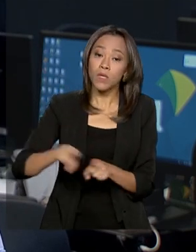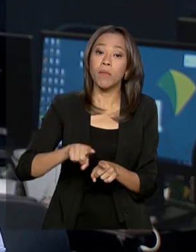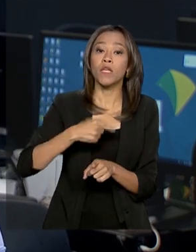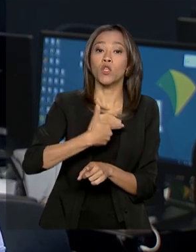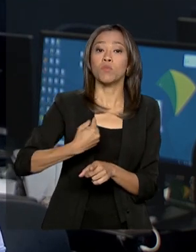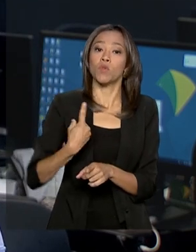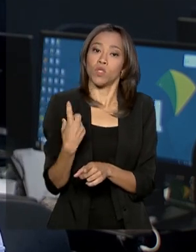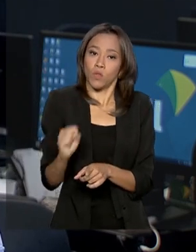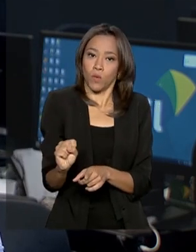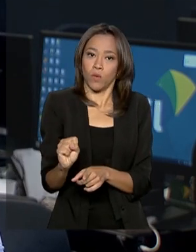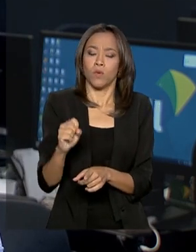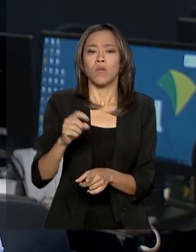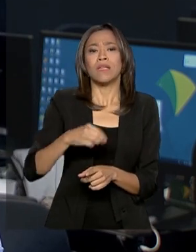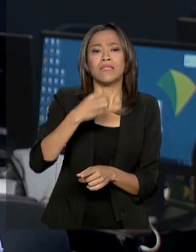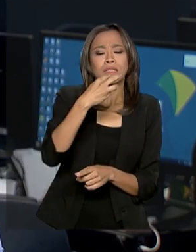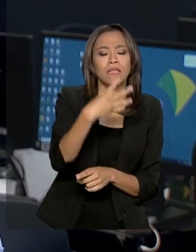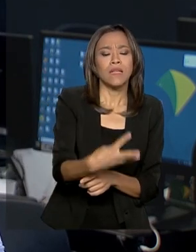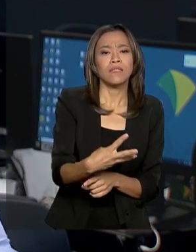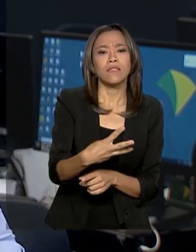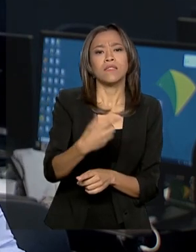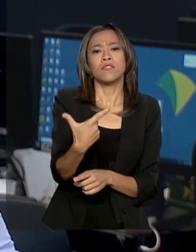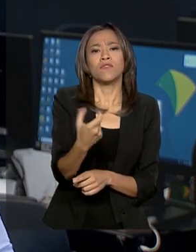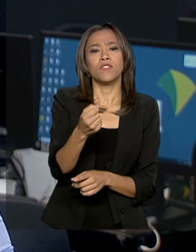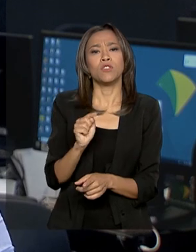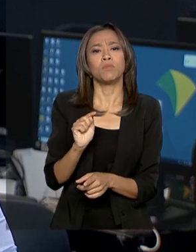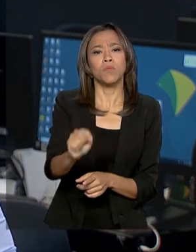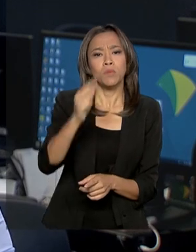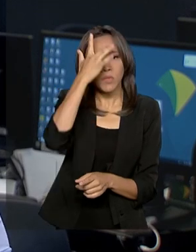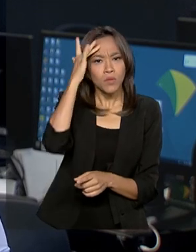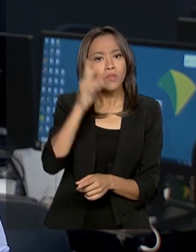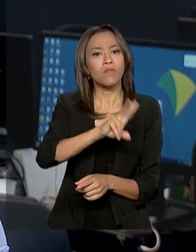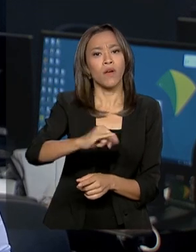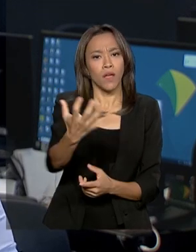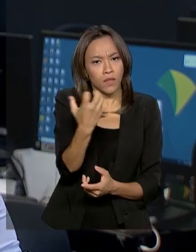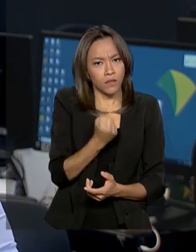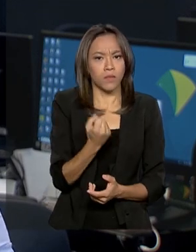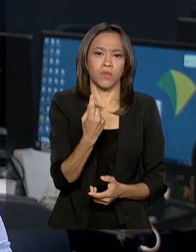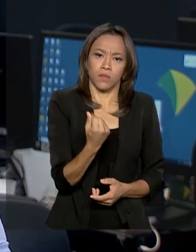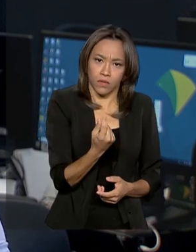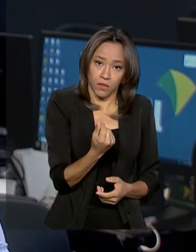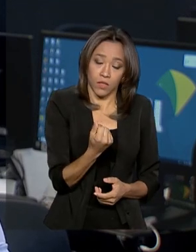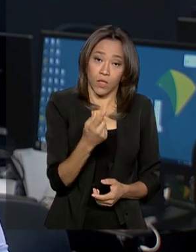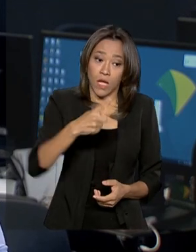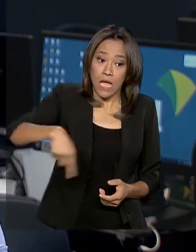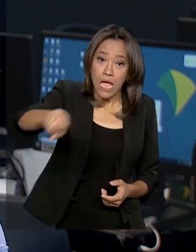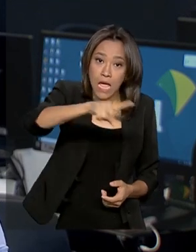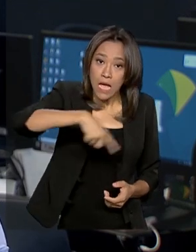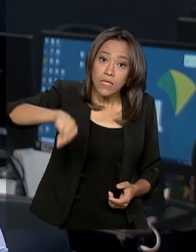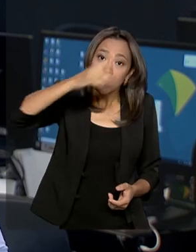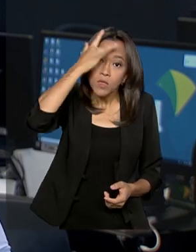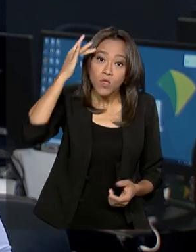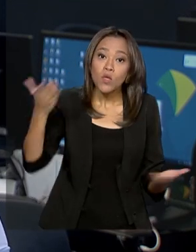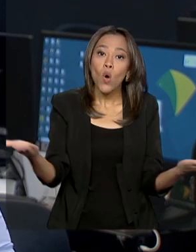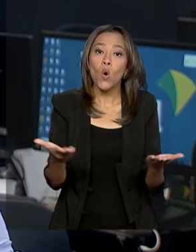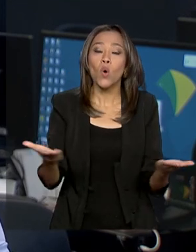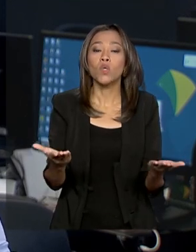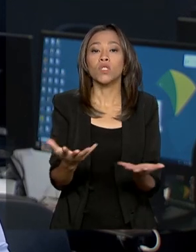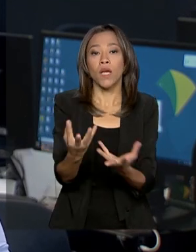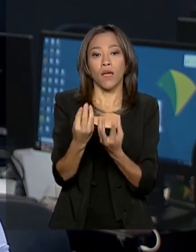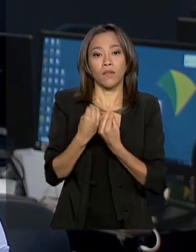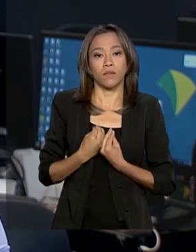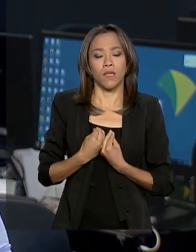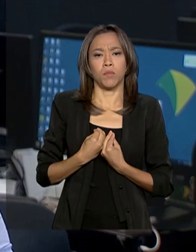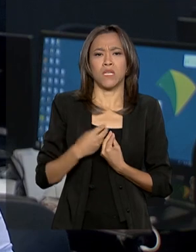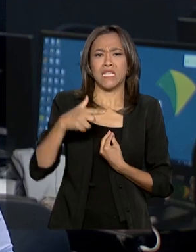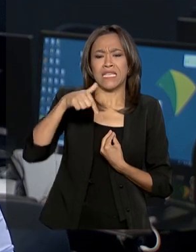todo, 320 mil contribuintes são beneficiados. Juntos, eles recebem, a partir de hoje, um total de